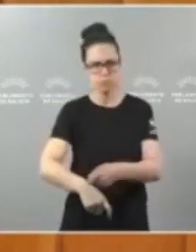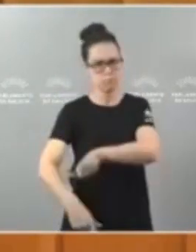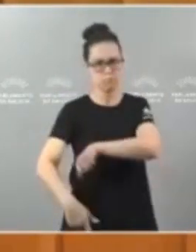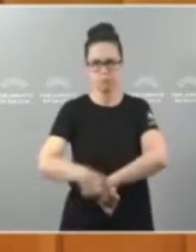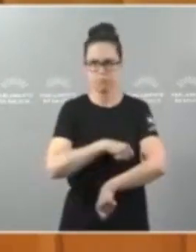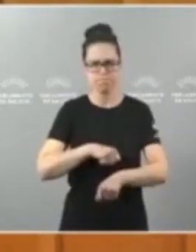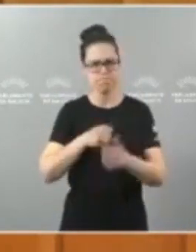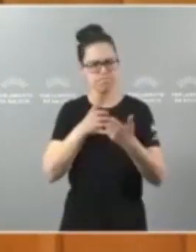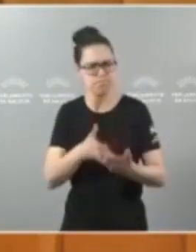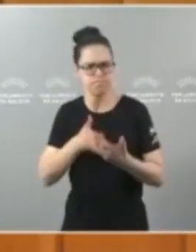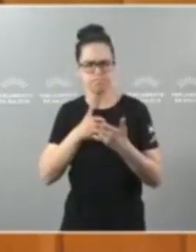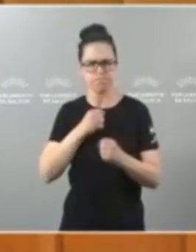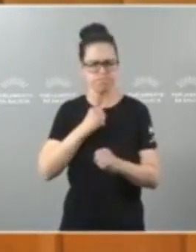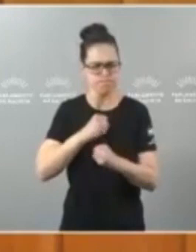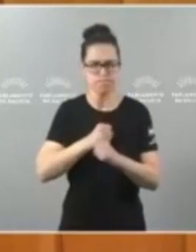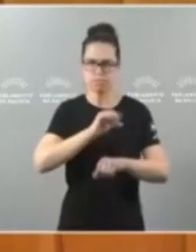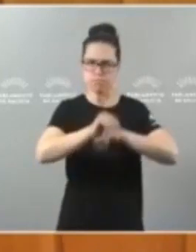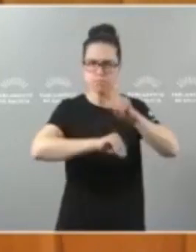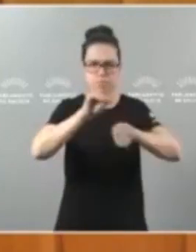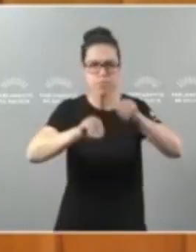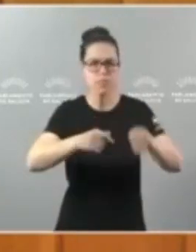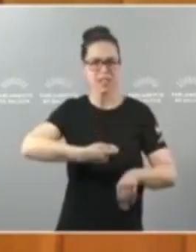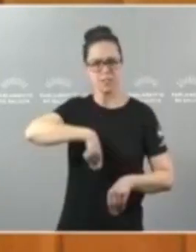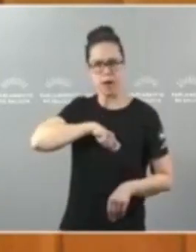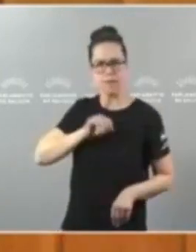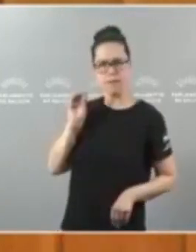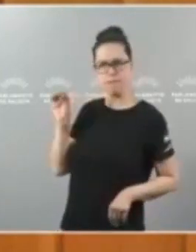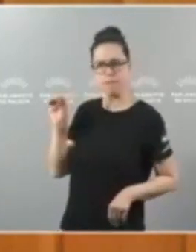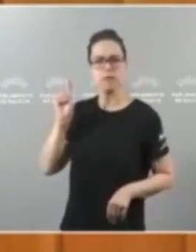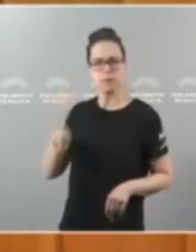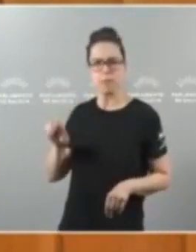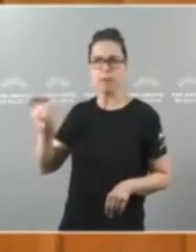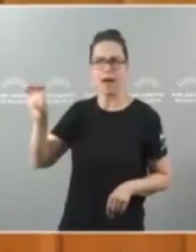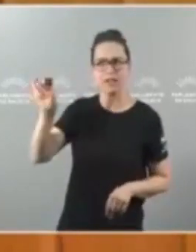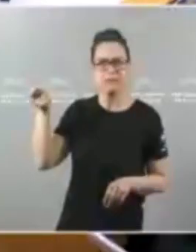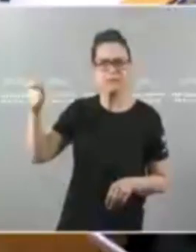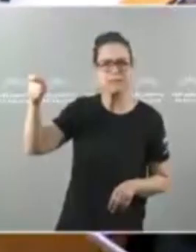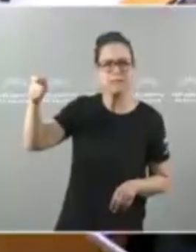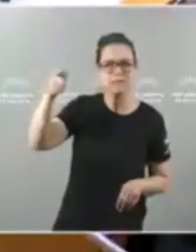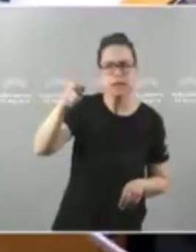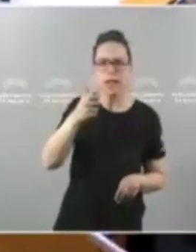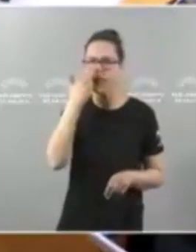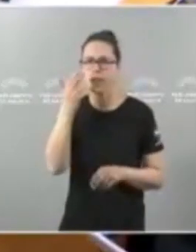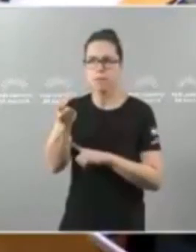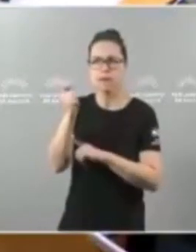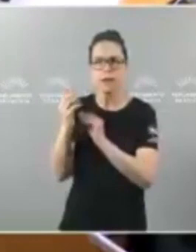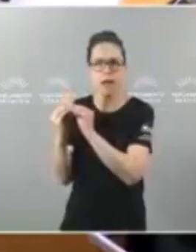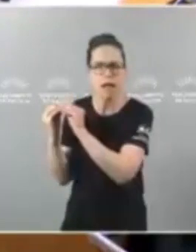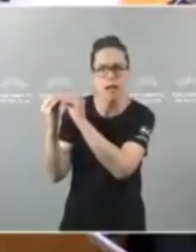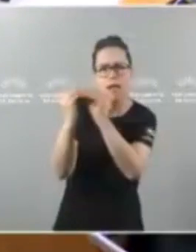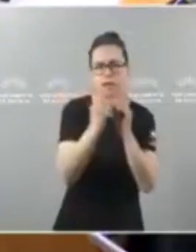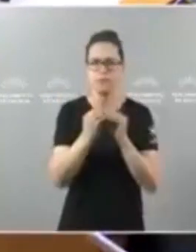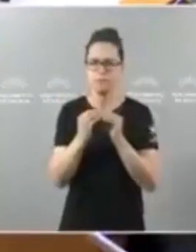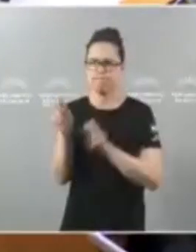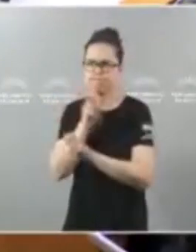tamén apoiar a busca de aliados por parte de España noutros países con intereses pesqueiros. O objetivo será o de tratar